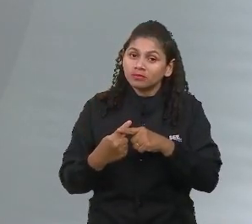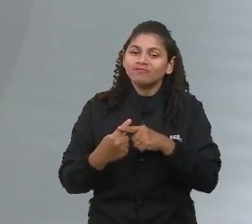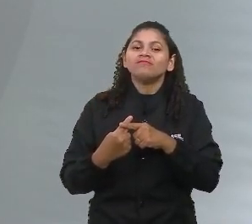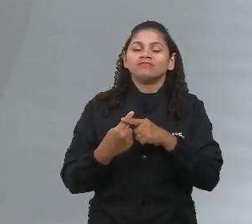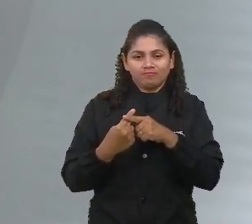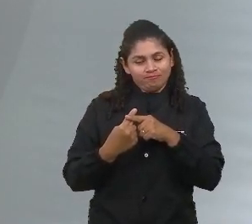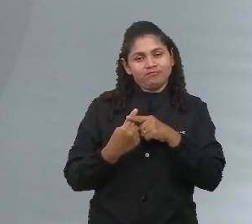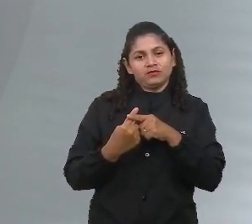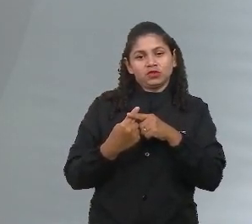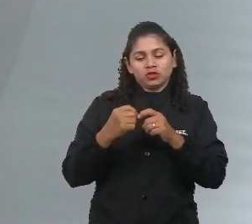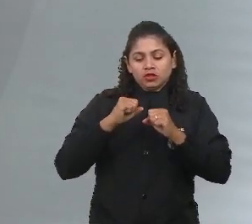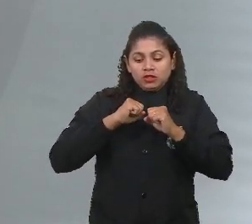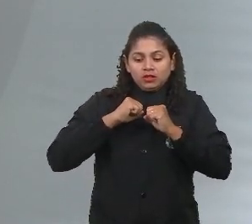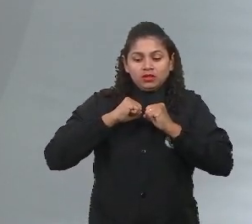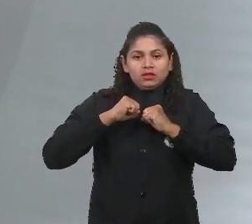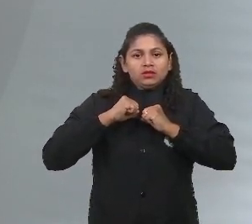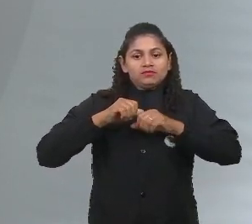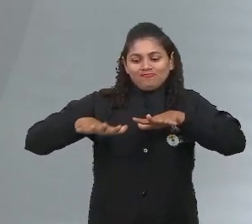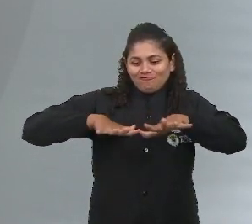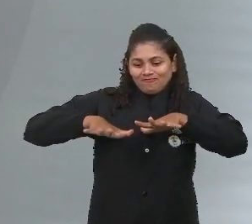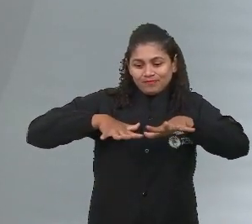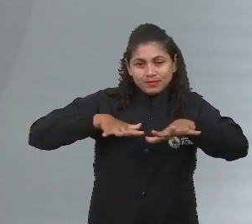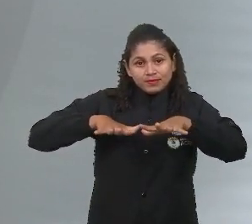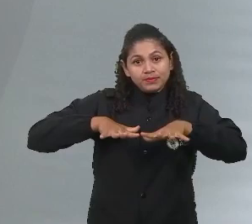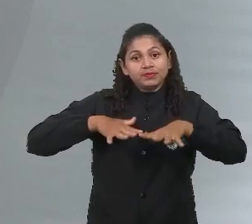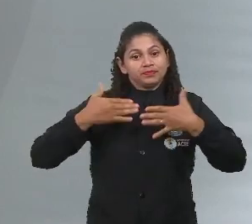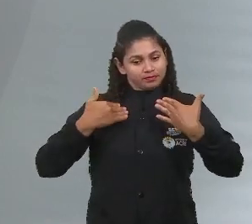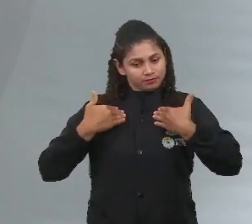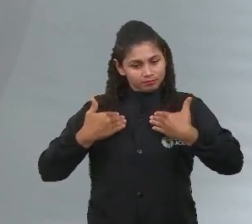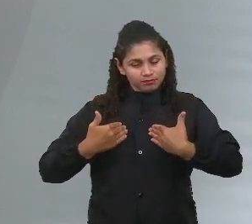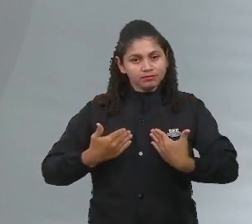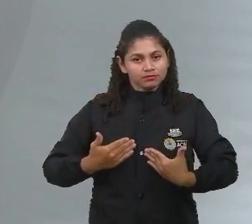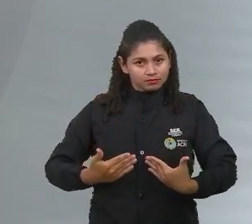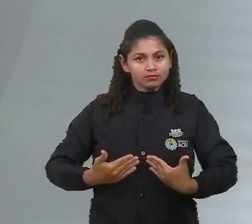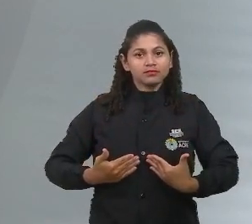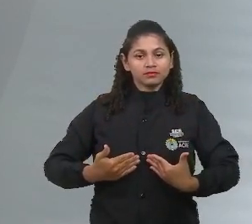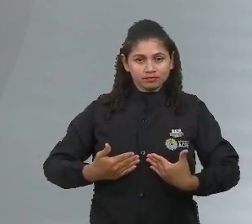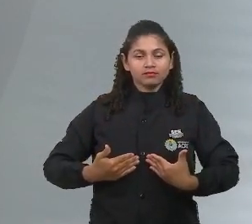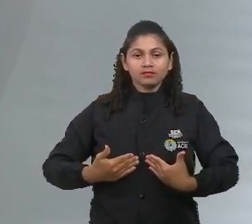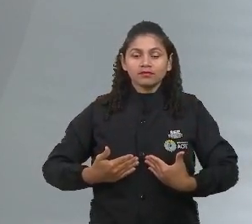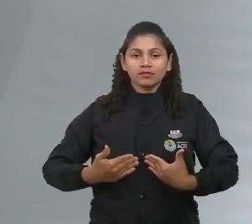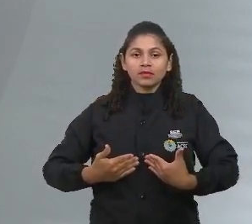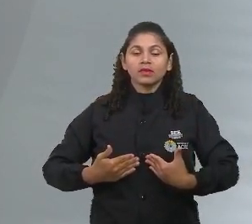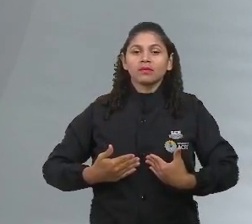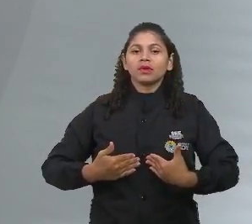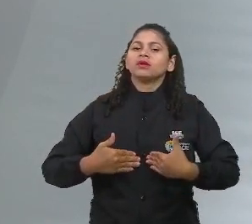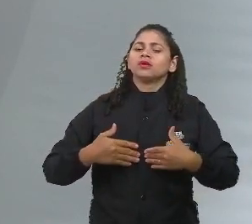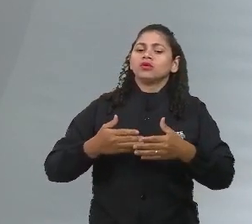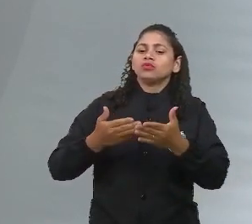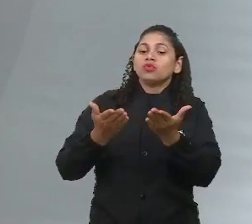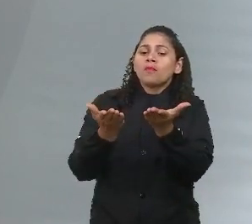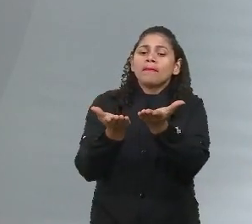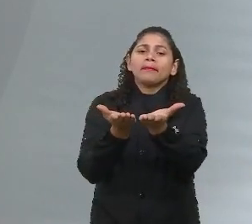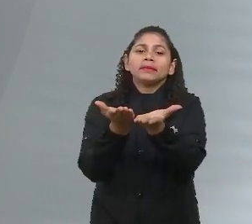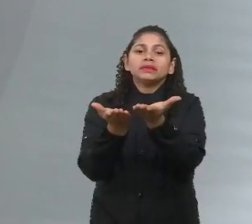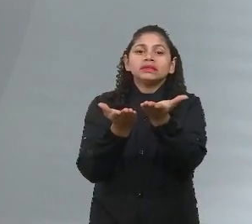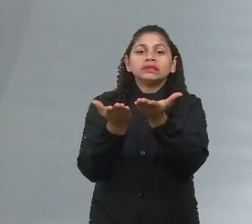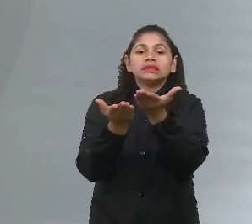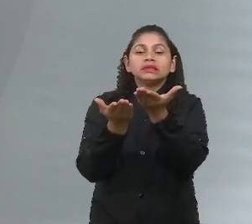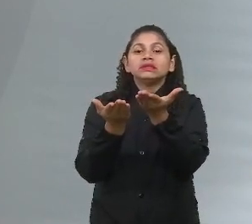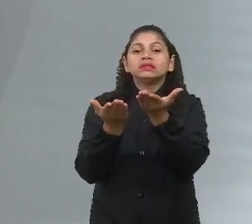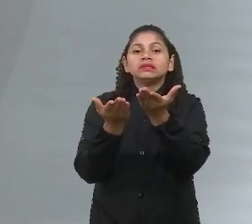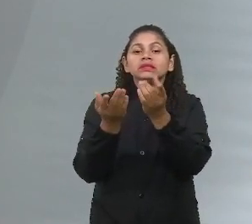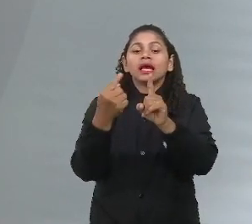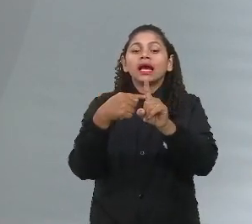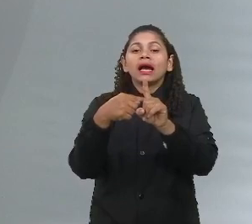estou agitando o meu corpo. O meu corpo, em seu funcionamento, ele está agitando para eu manter a temperatura. Temperatura. A